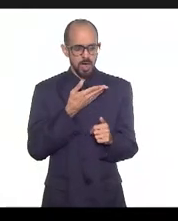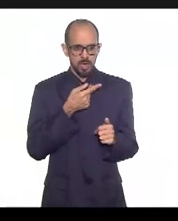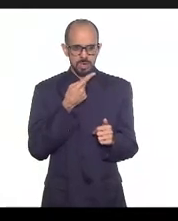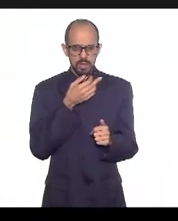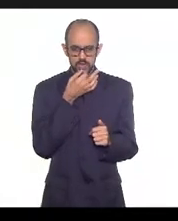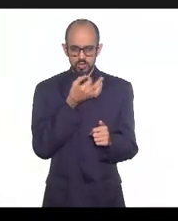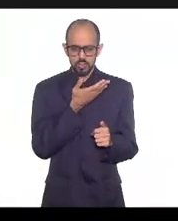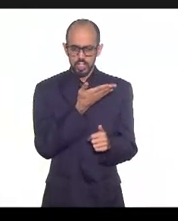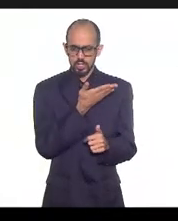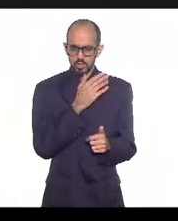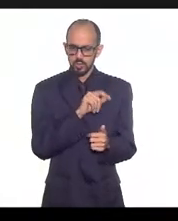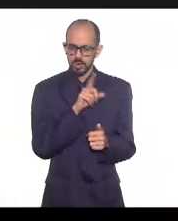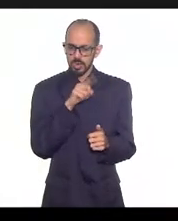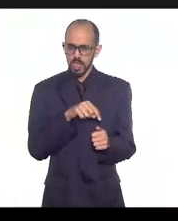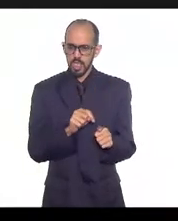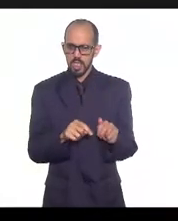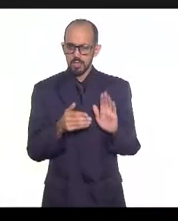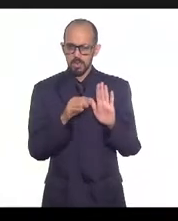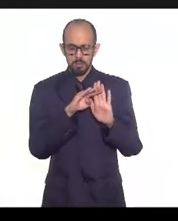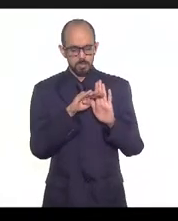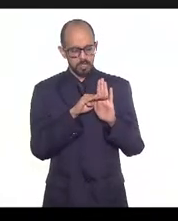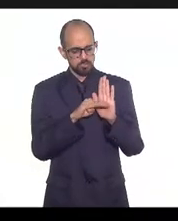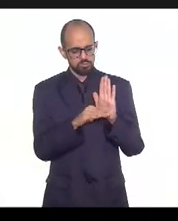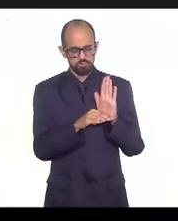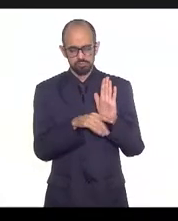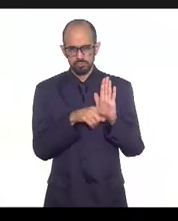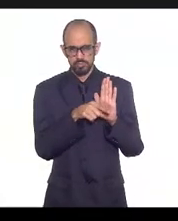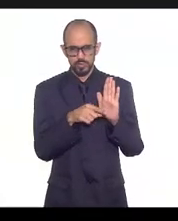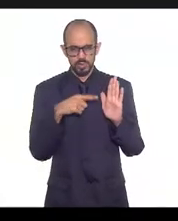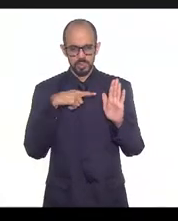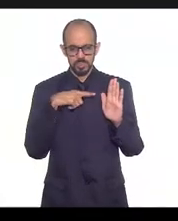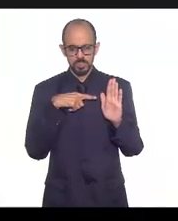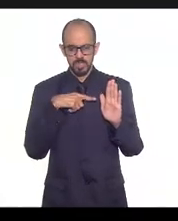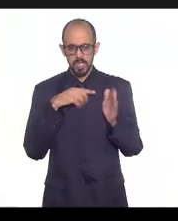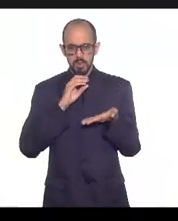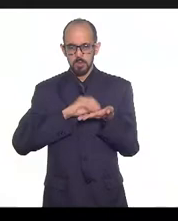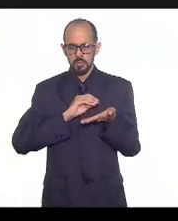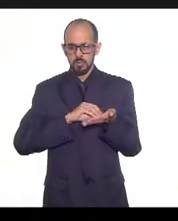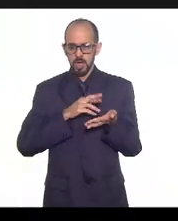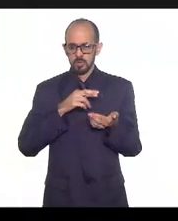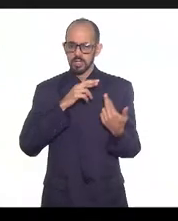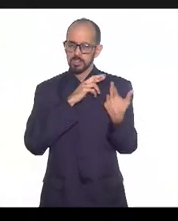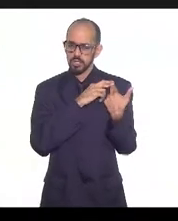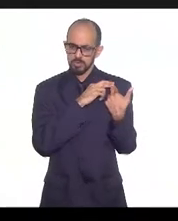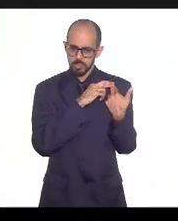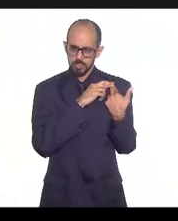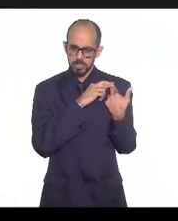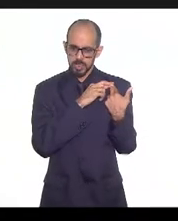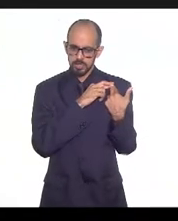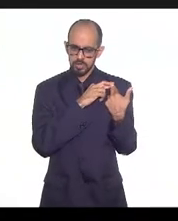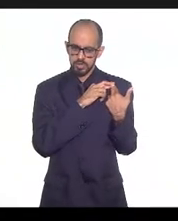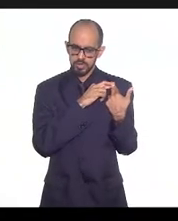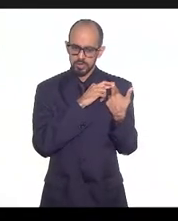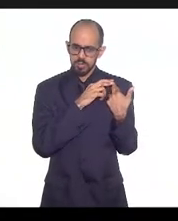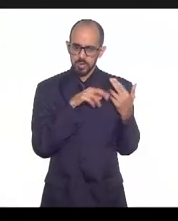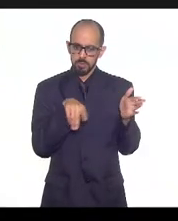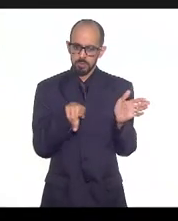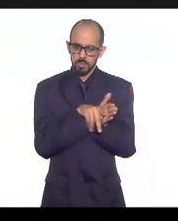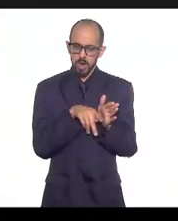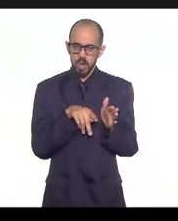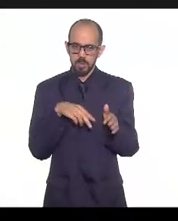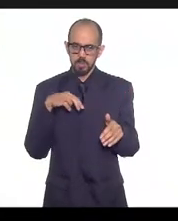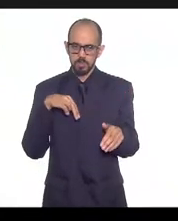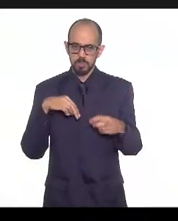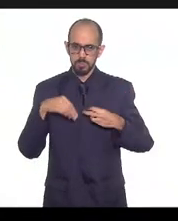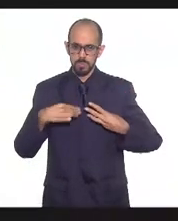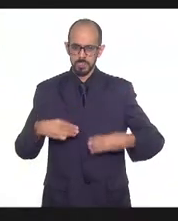a prescrição que está preconizada de forma irresponsável, é importante pontuar, pelo Ministério da Saúde no seu site,